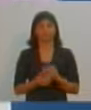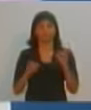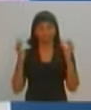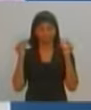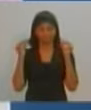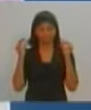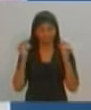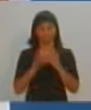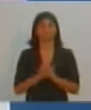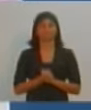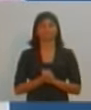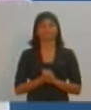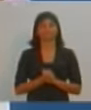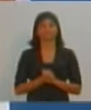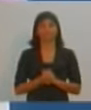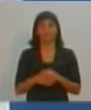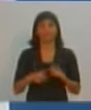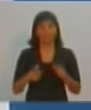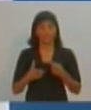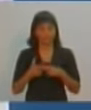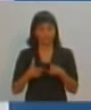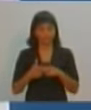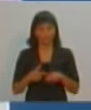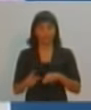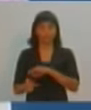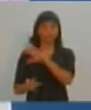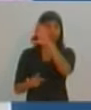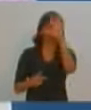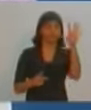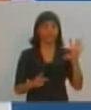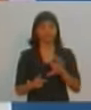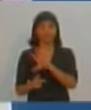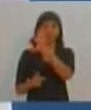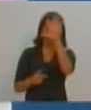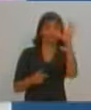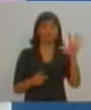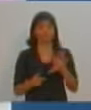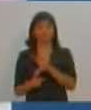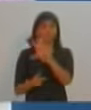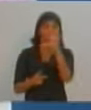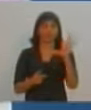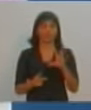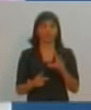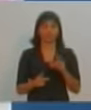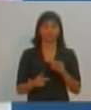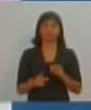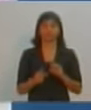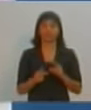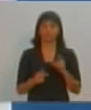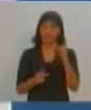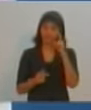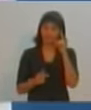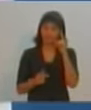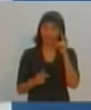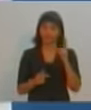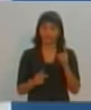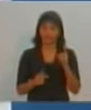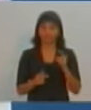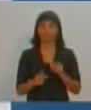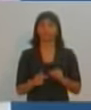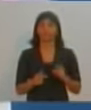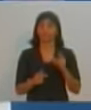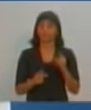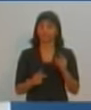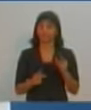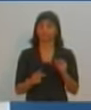barela, sabe que o problema do desemprego é um problema nacional. Não adianta a gente aqui ficar querendo enganar a população. Nós não podemos permitir que empresas, por exemplo, como a